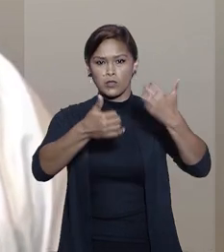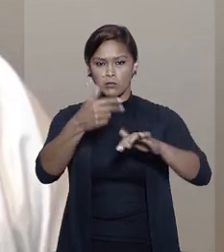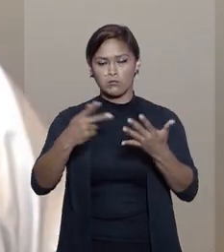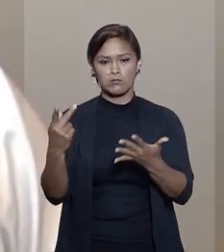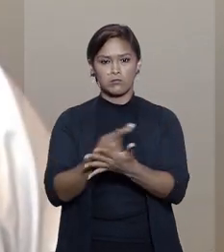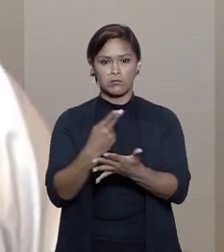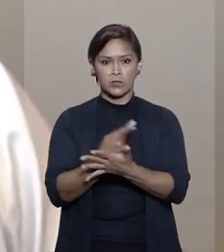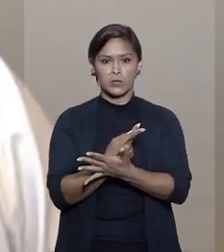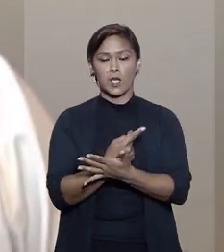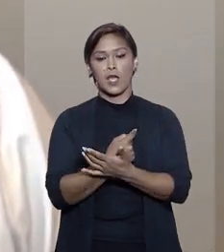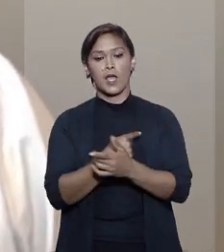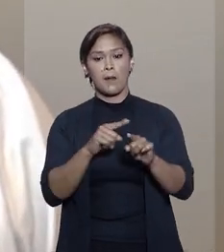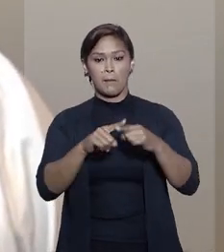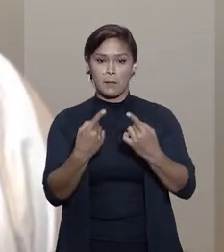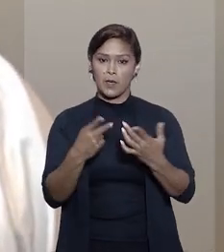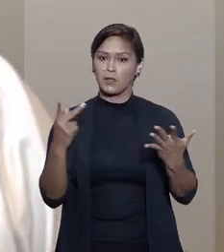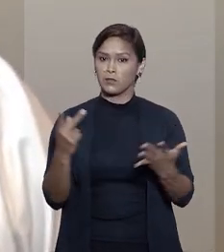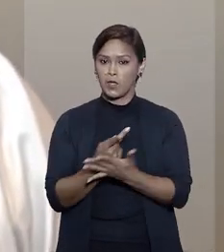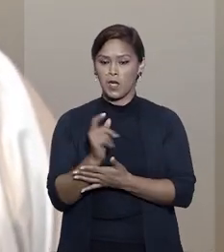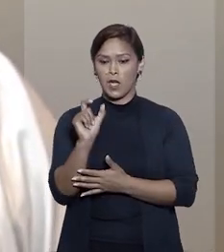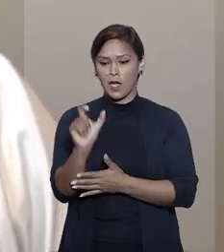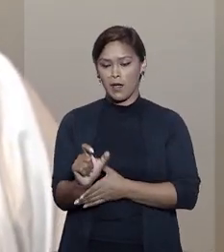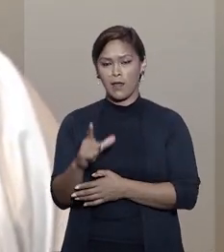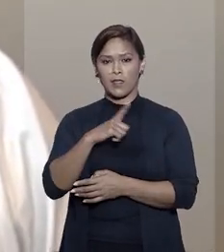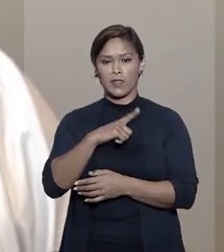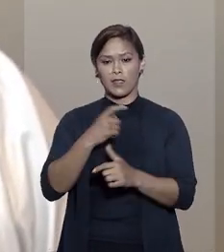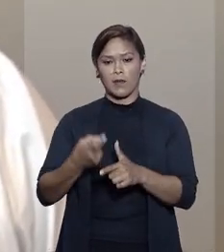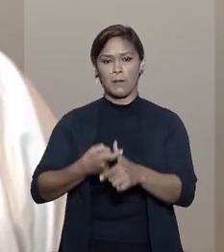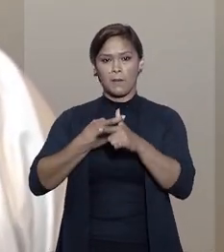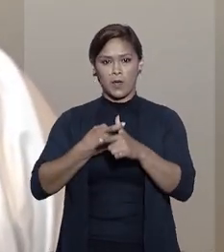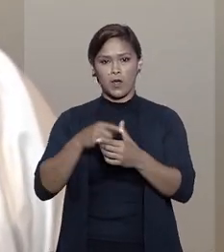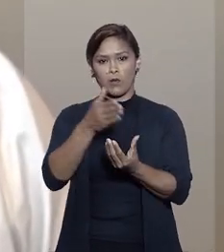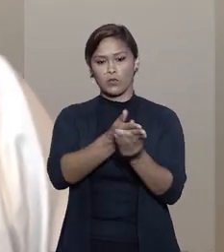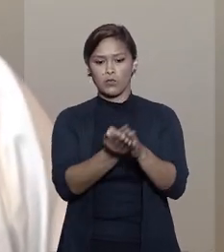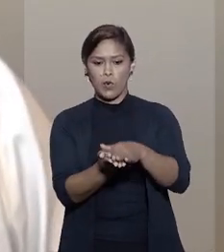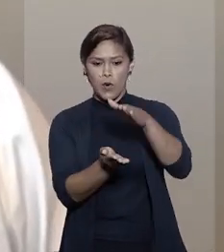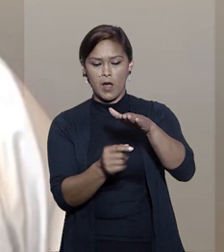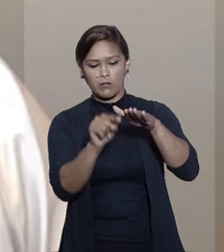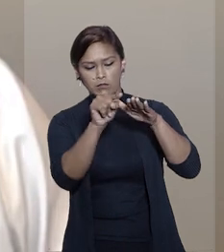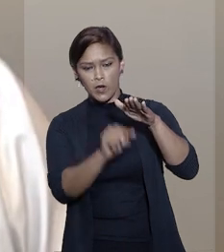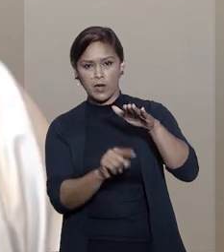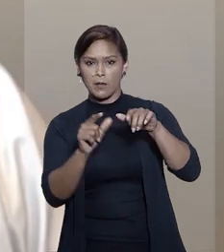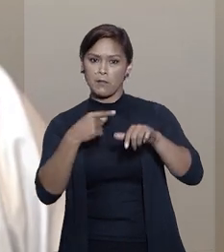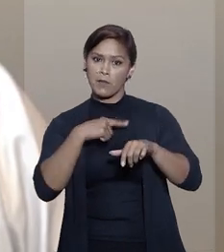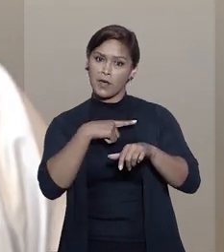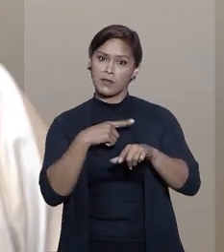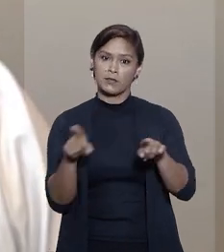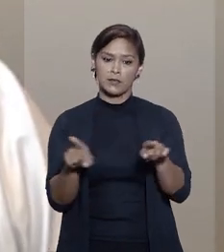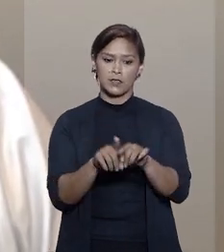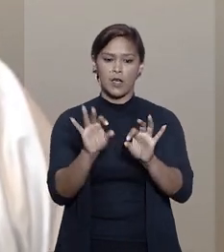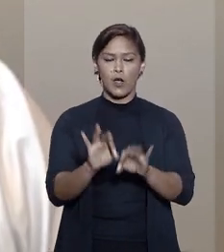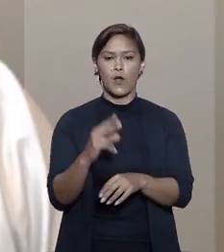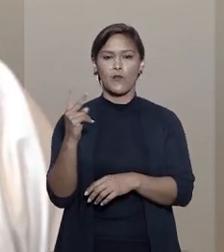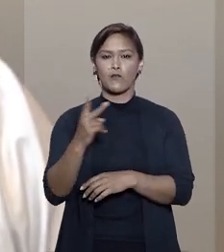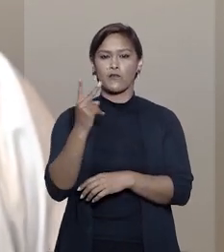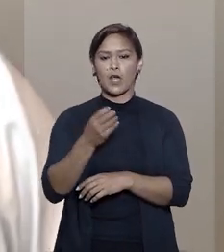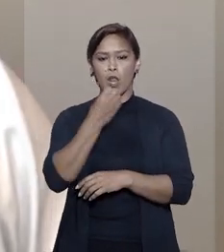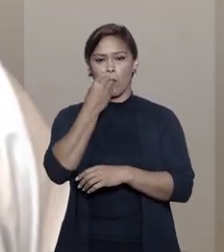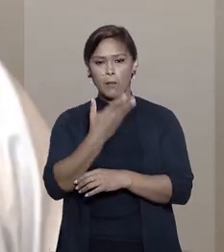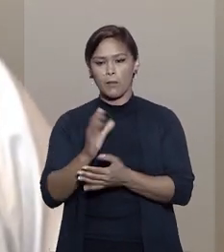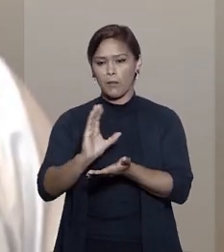inadimplentes. Mesmo em casos em que há penhora nos autos, mas se a penhora não for em valor